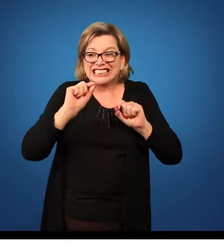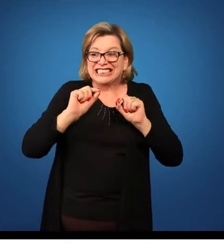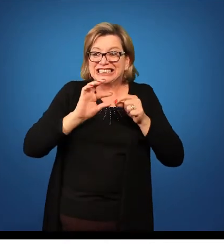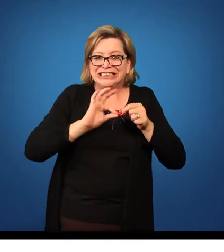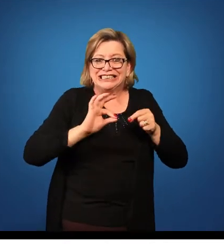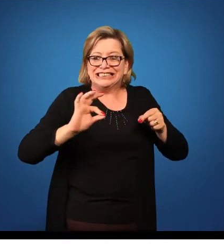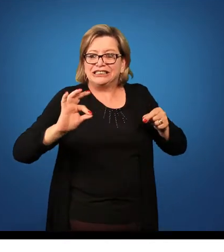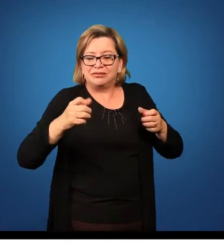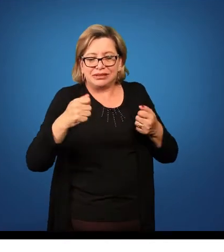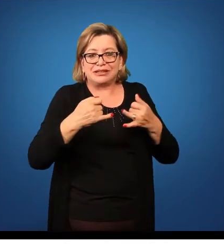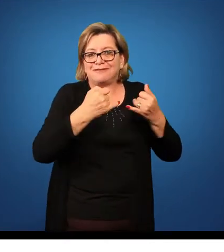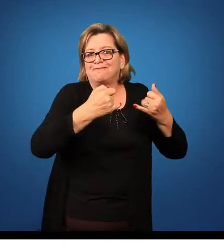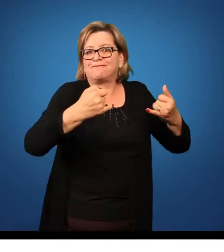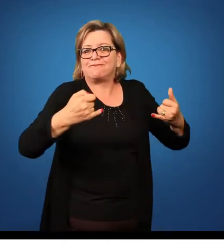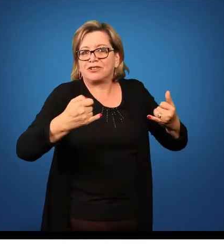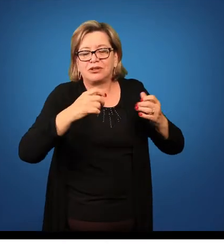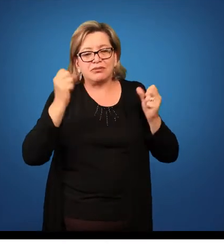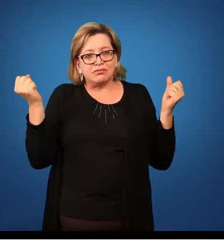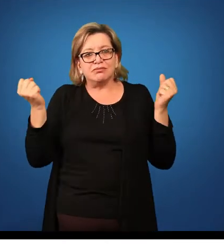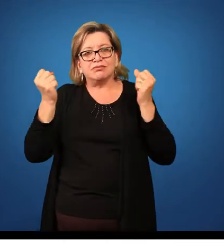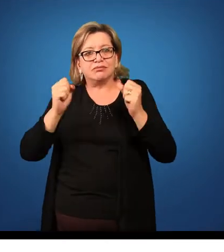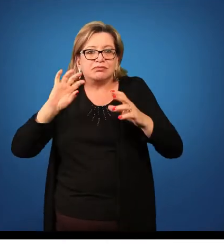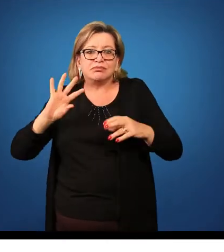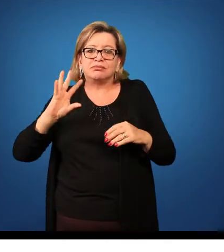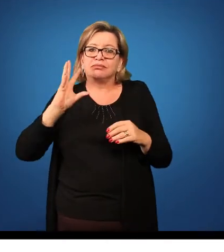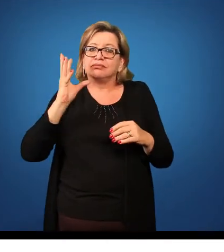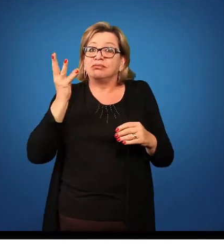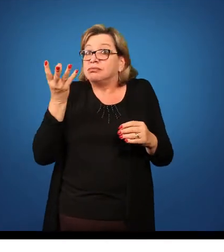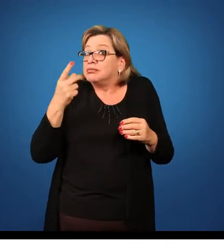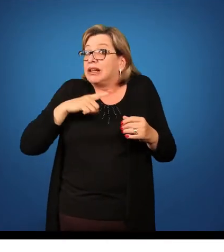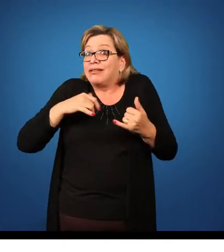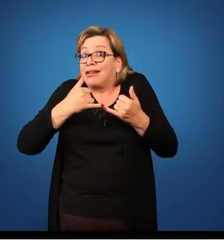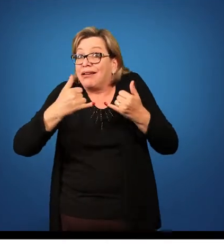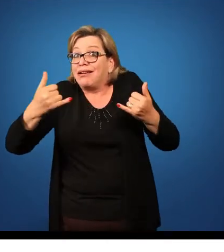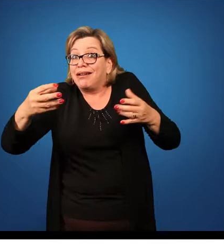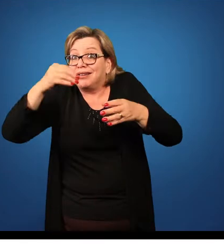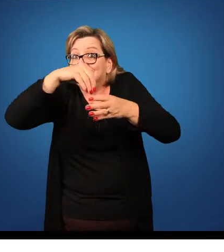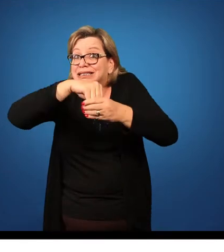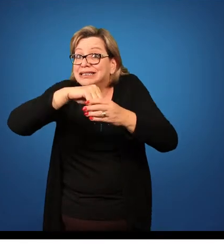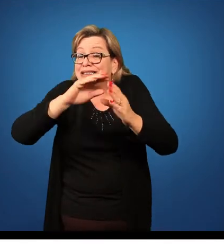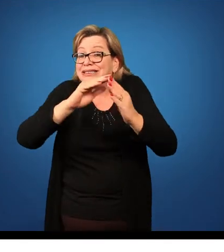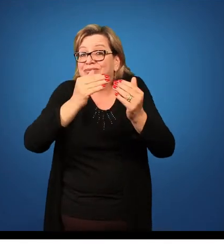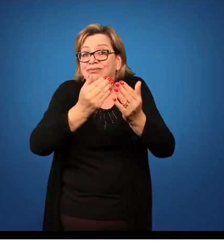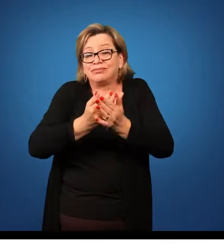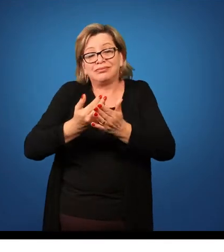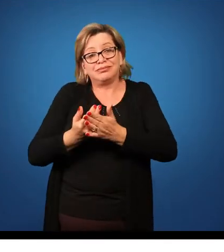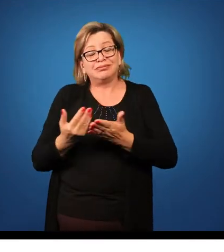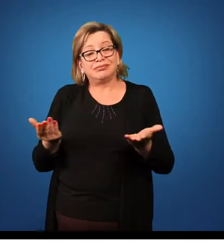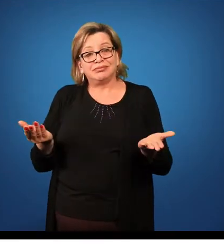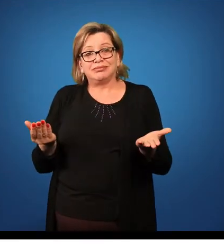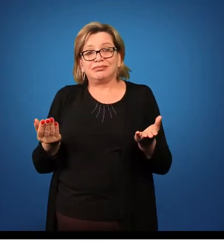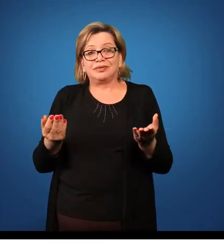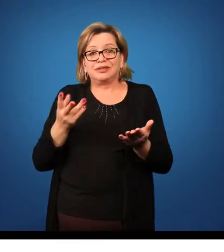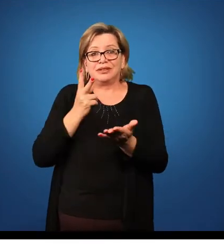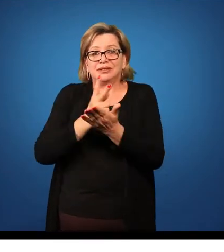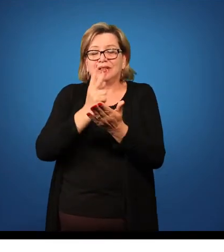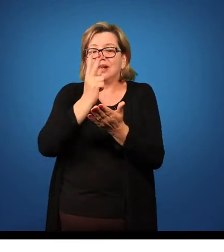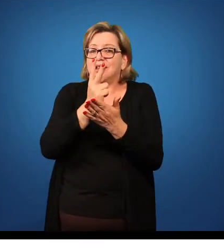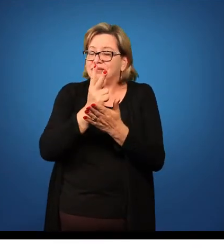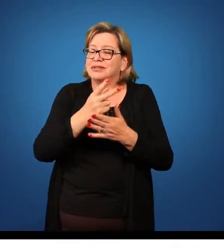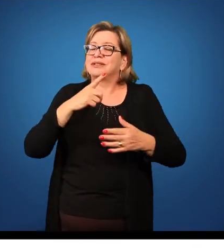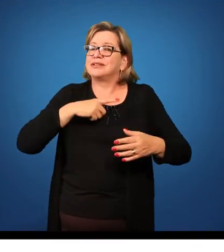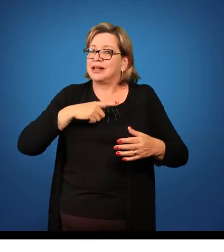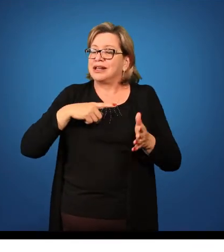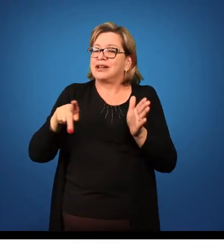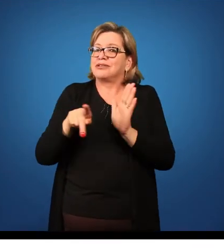Então é necessário uma extensão. E pode acontecer de não ter essa extensão, essa extensão é disponível no caso no colégio. Então sempre leve esse